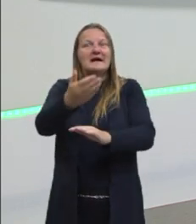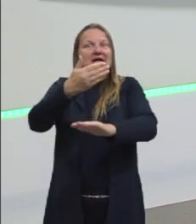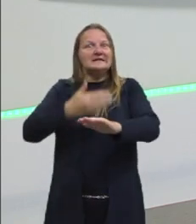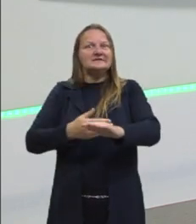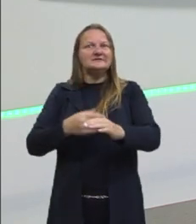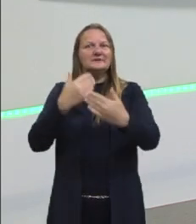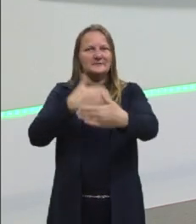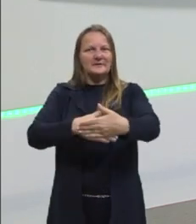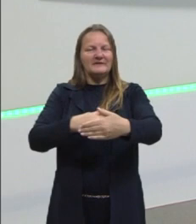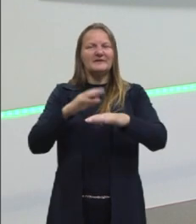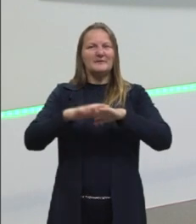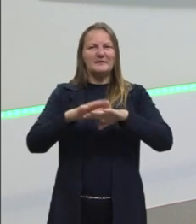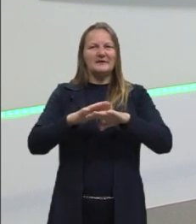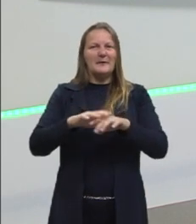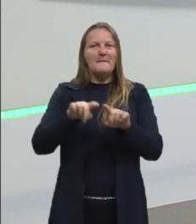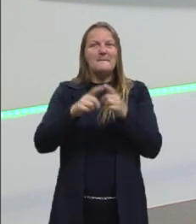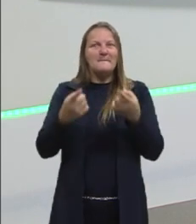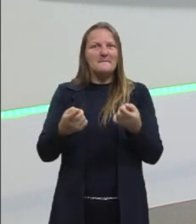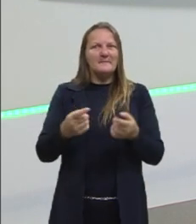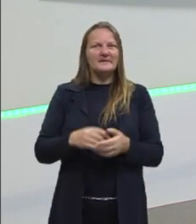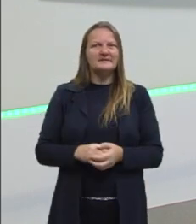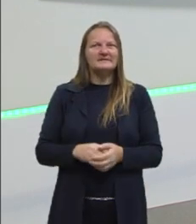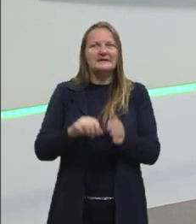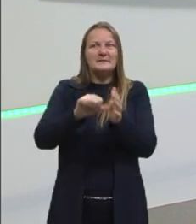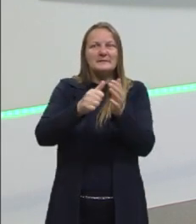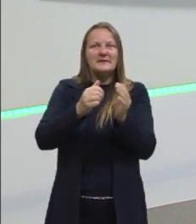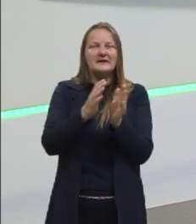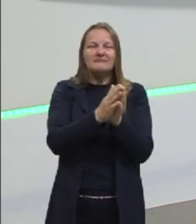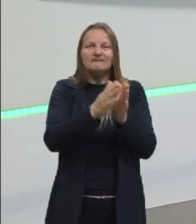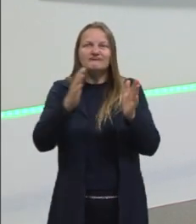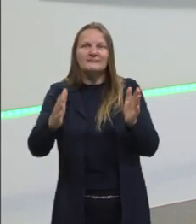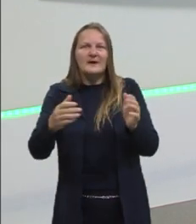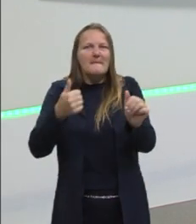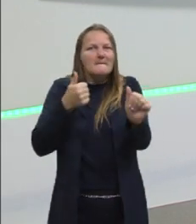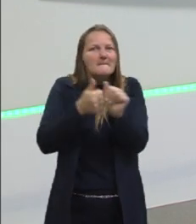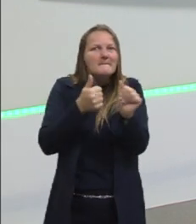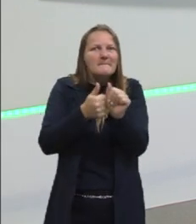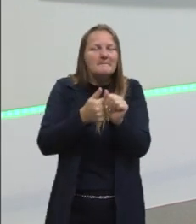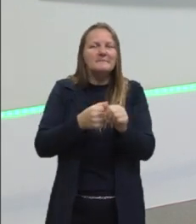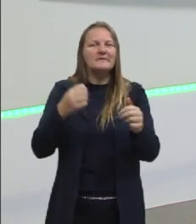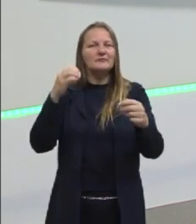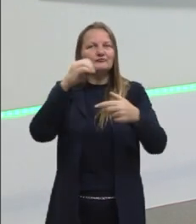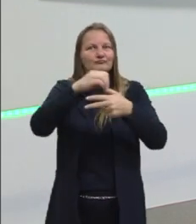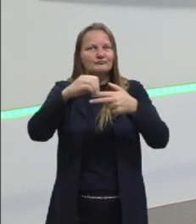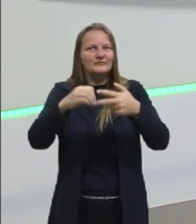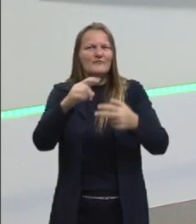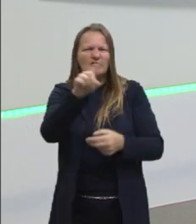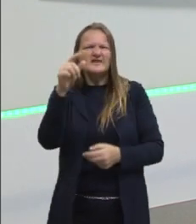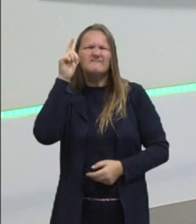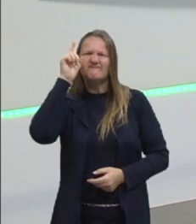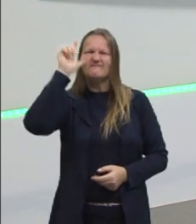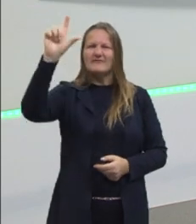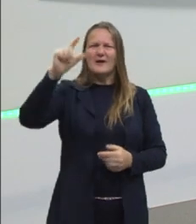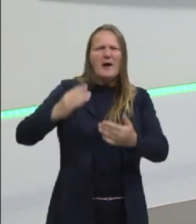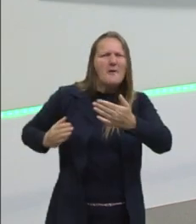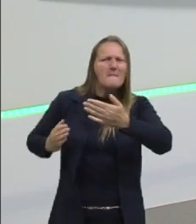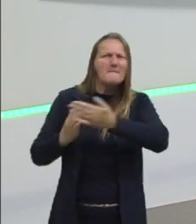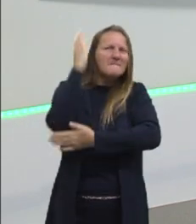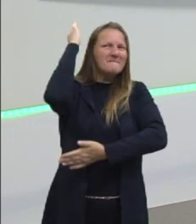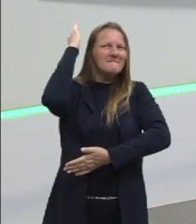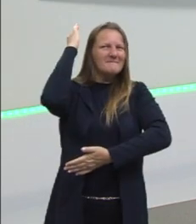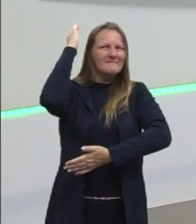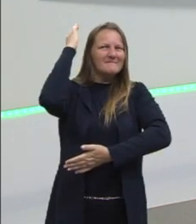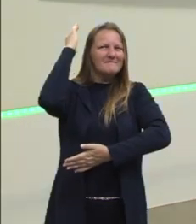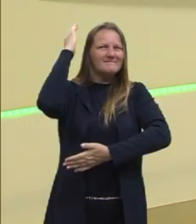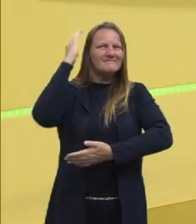prova de matemática, mas a primeira etapa da prova está chegando. vocês conseguem. Partiu passar, gente.